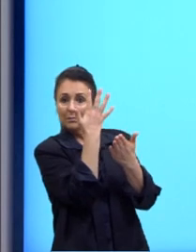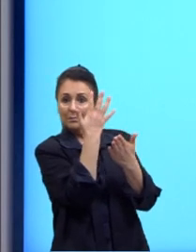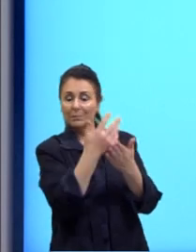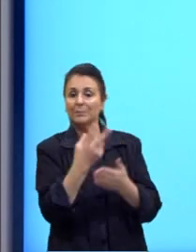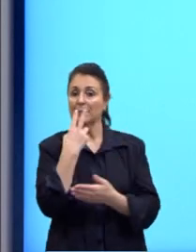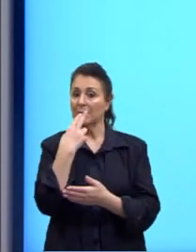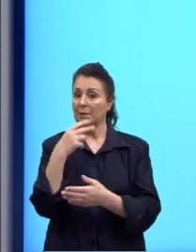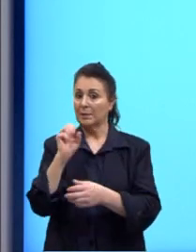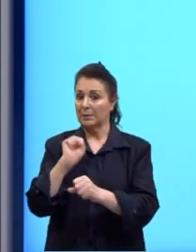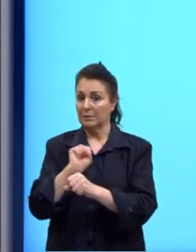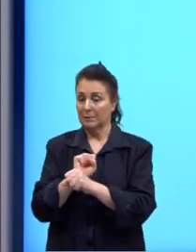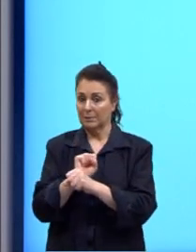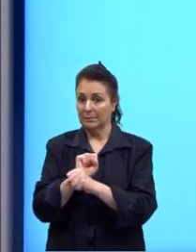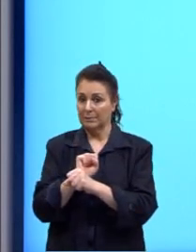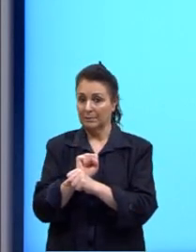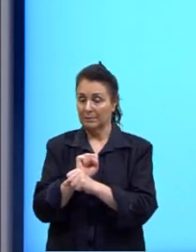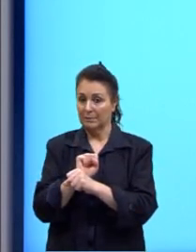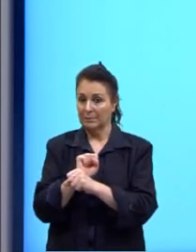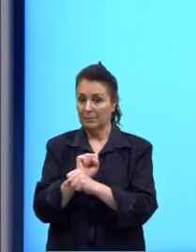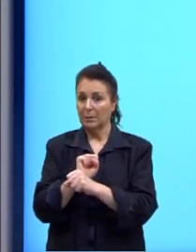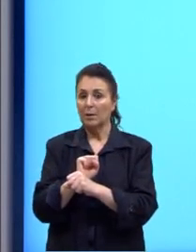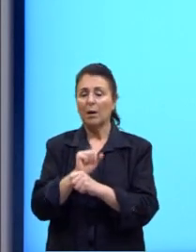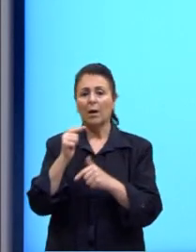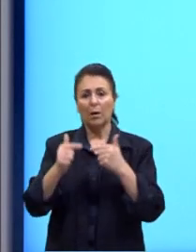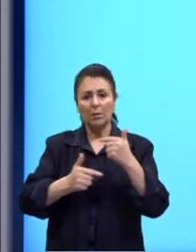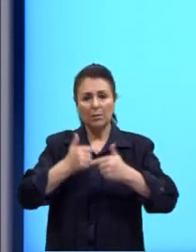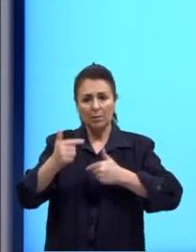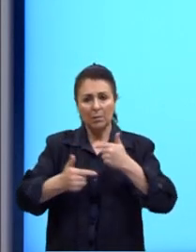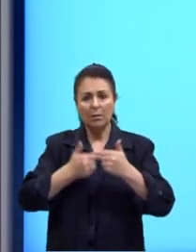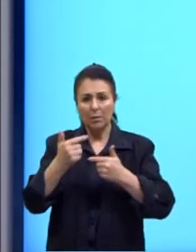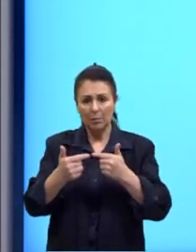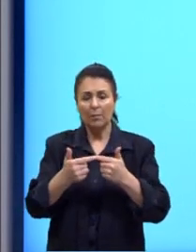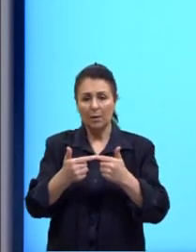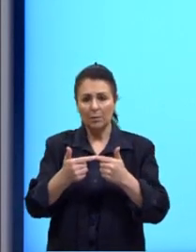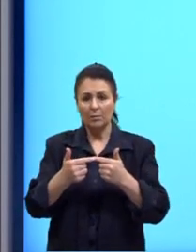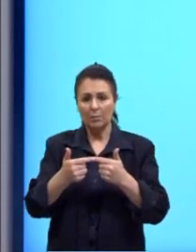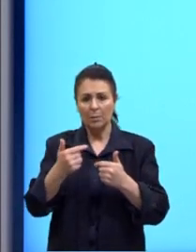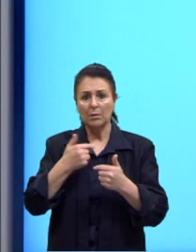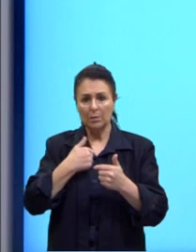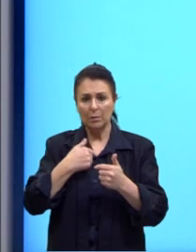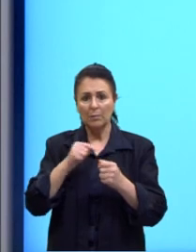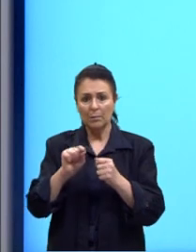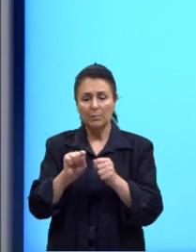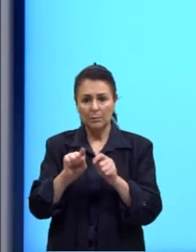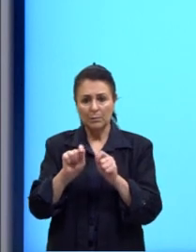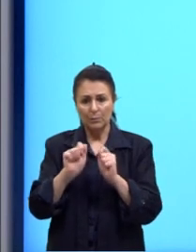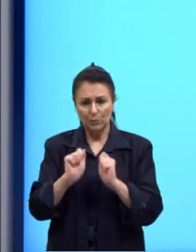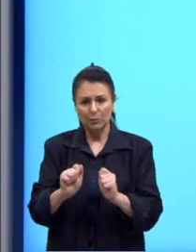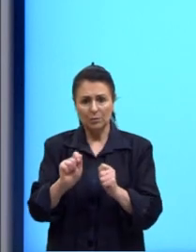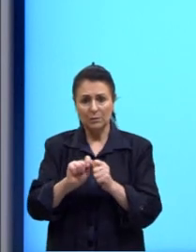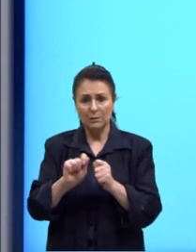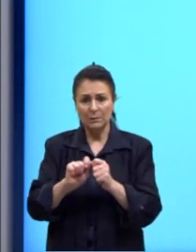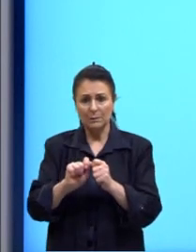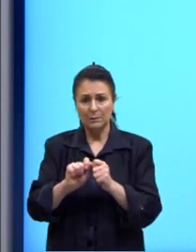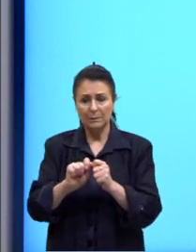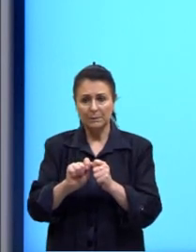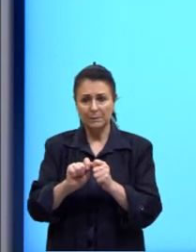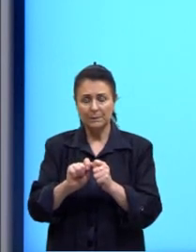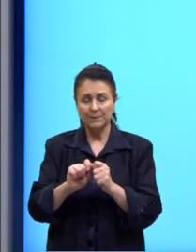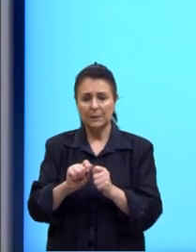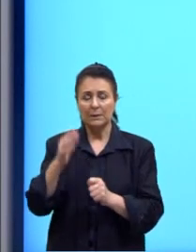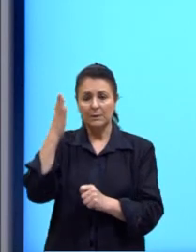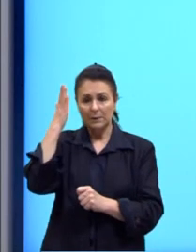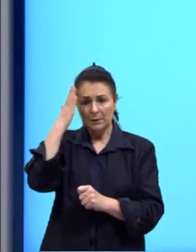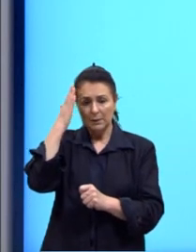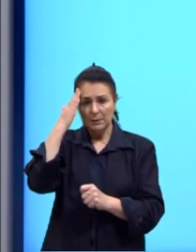could really see myself doing. Que é um trabalho que eu poderia ver a mim mesmo fazendo. Interessante, né? Então, aqui eu sei que eu